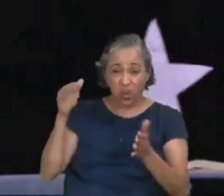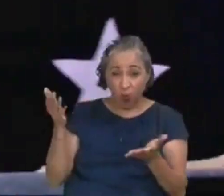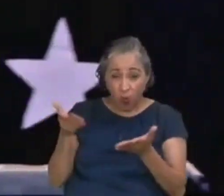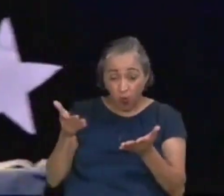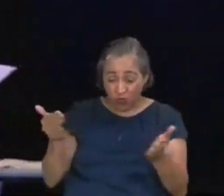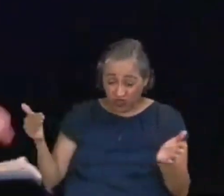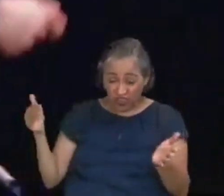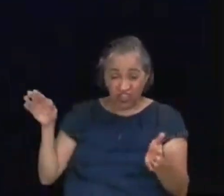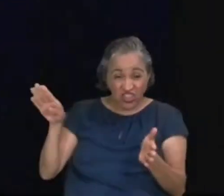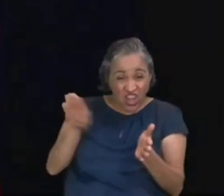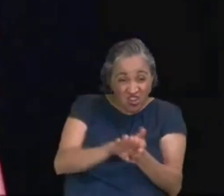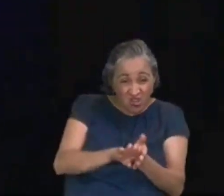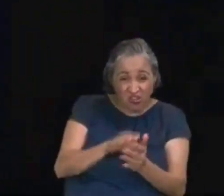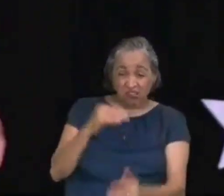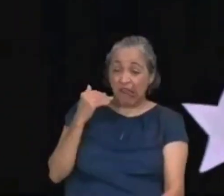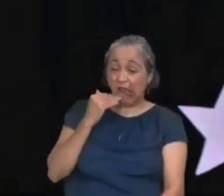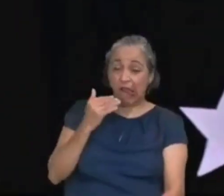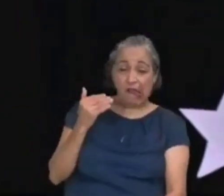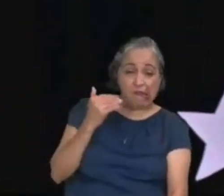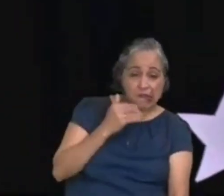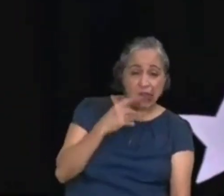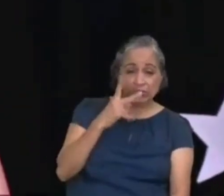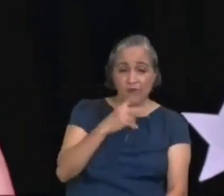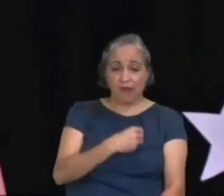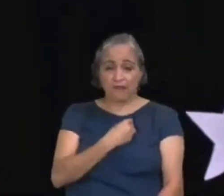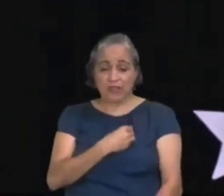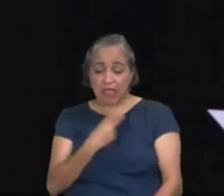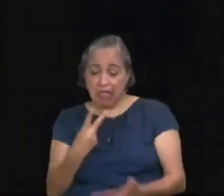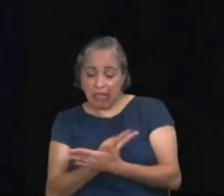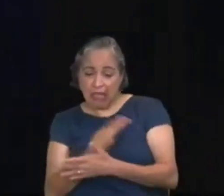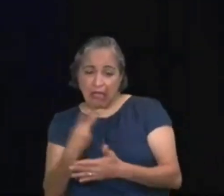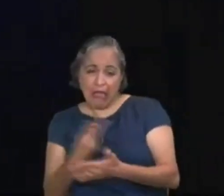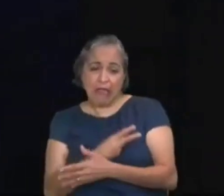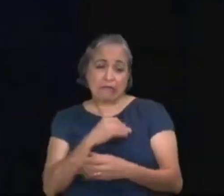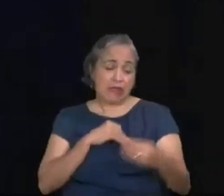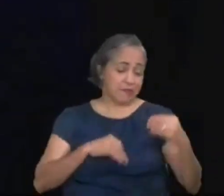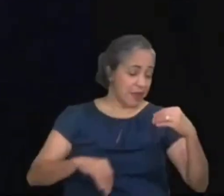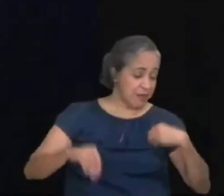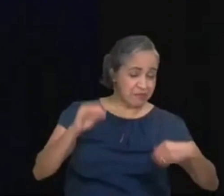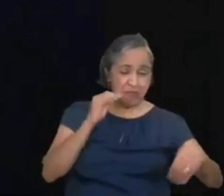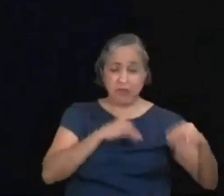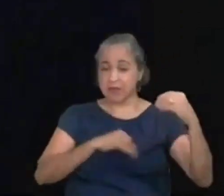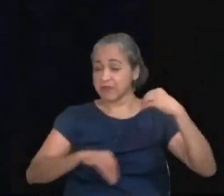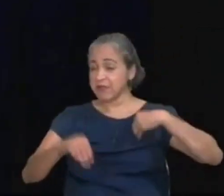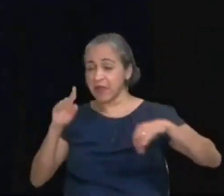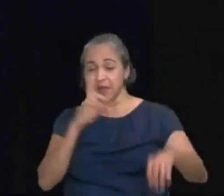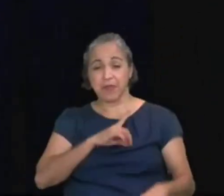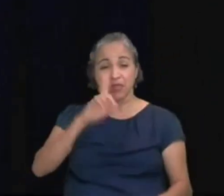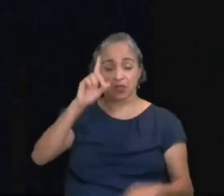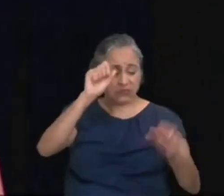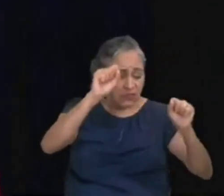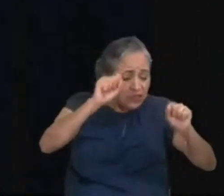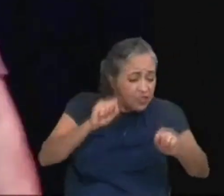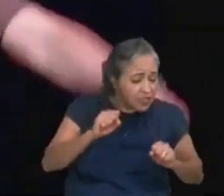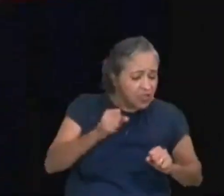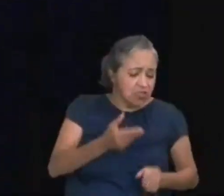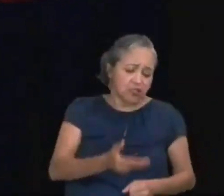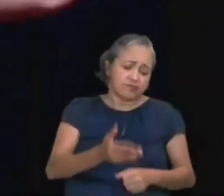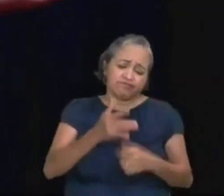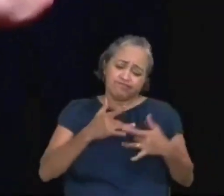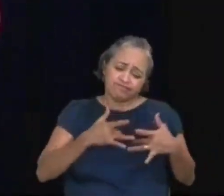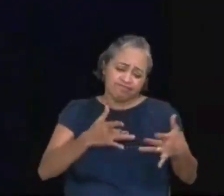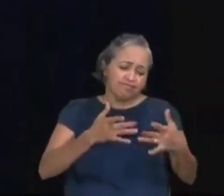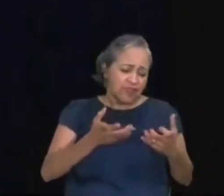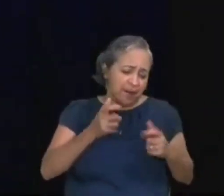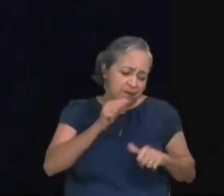a expressão, todo lascado, na sarjeta do pecado, Deus quer mudar a sua história, Deus tem